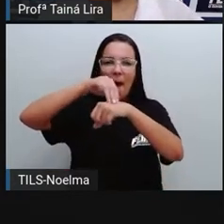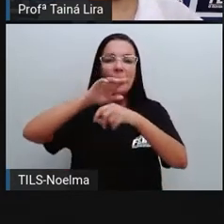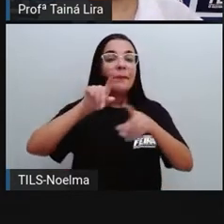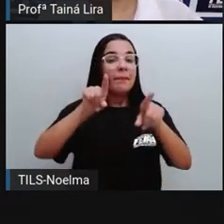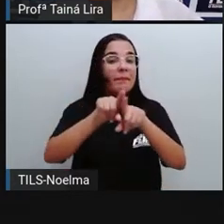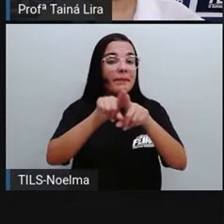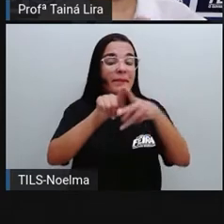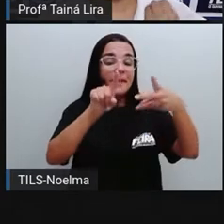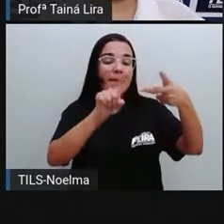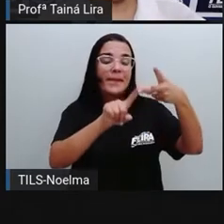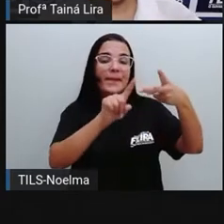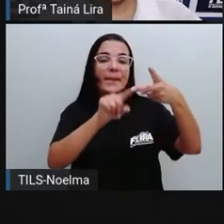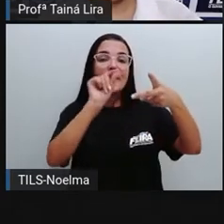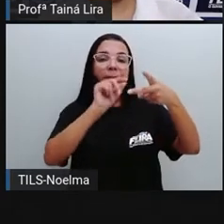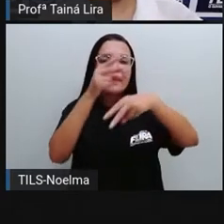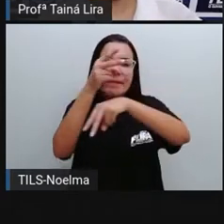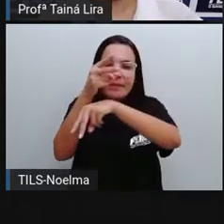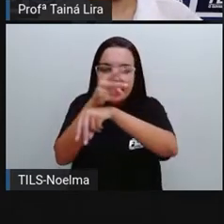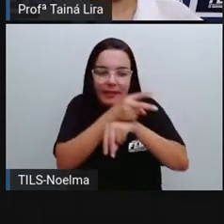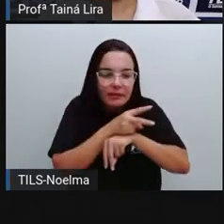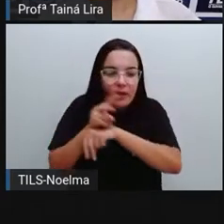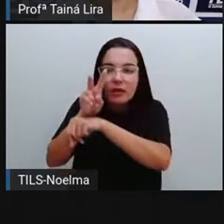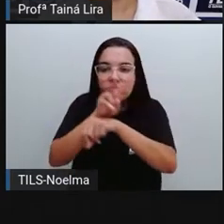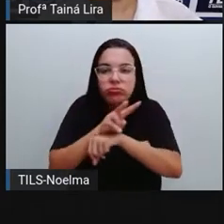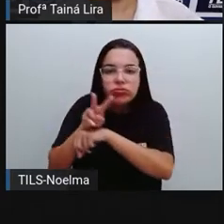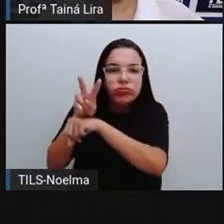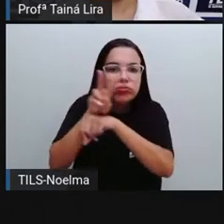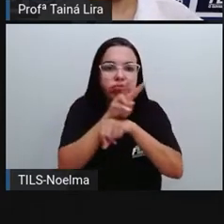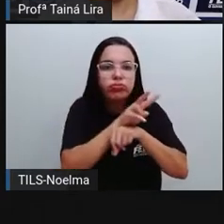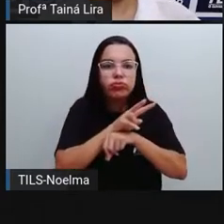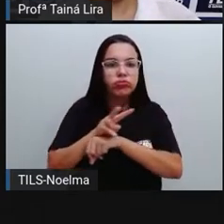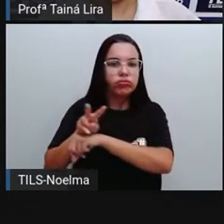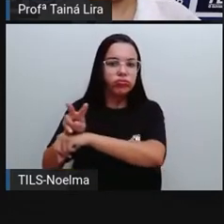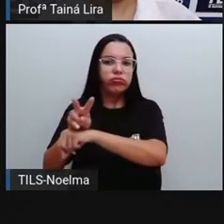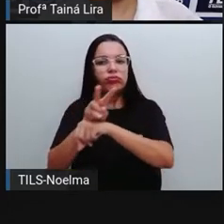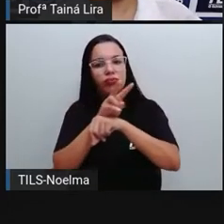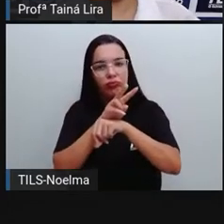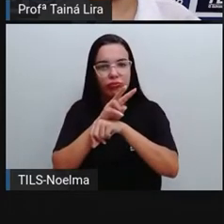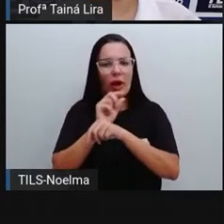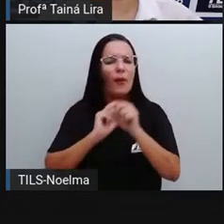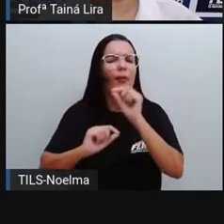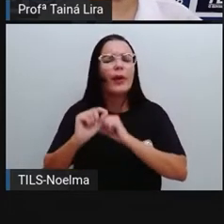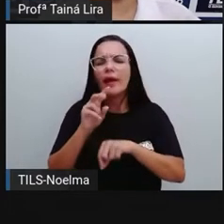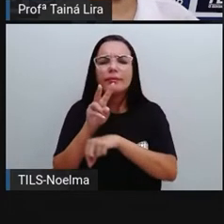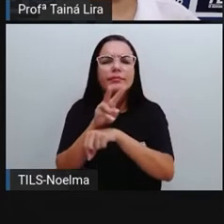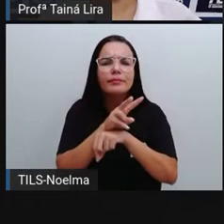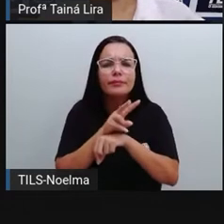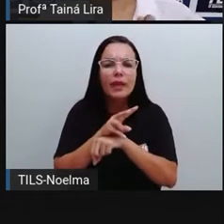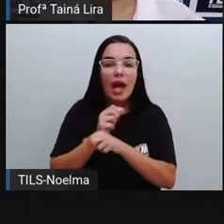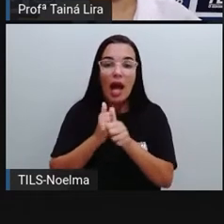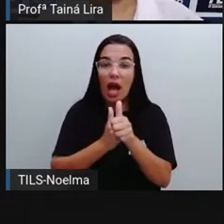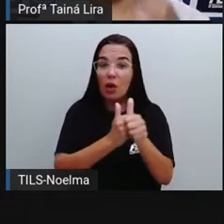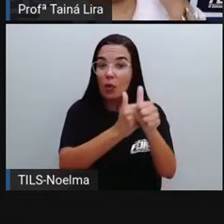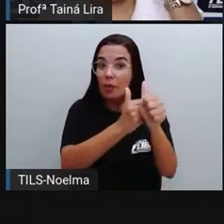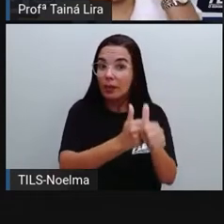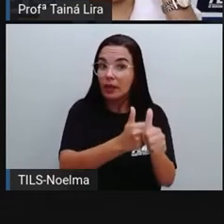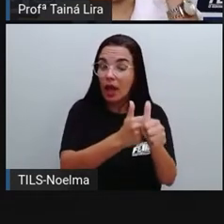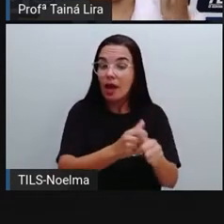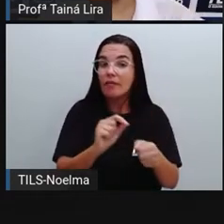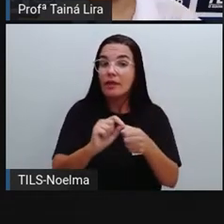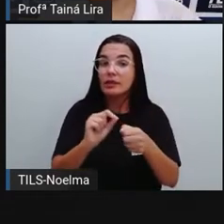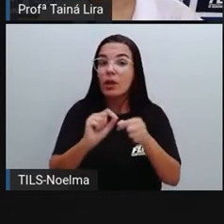Fiscalizadora. Então, além de elaborar leis, ele também tem a função fiscalizadora. Acompanhar as ações do